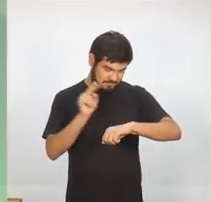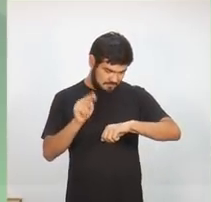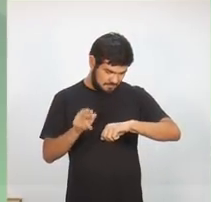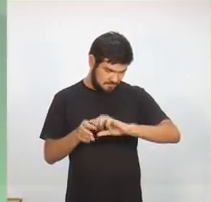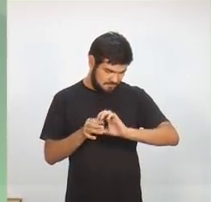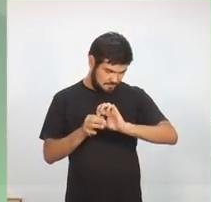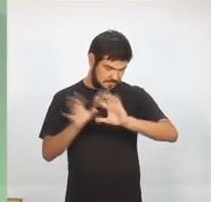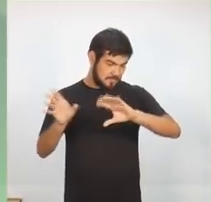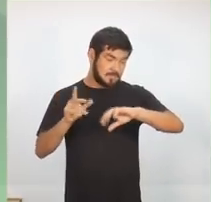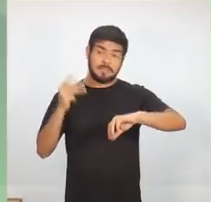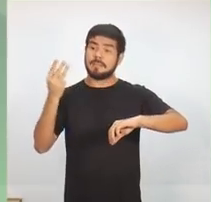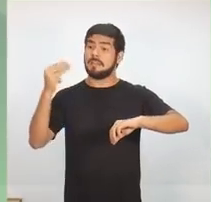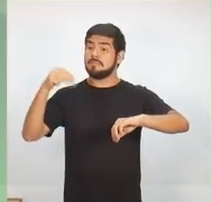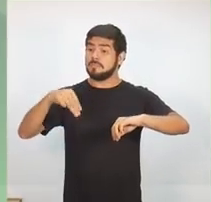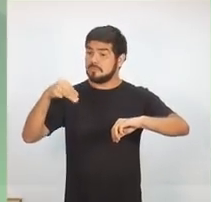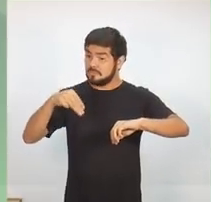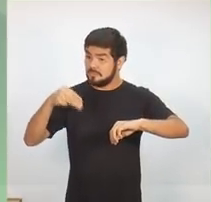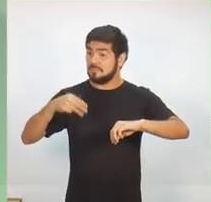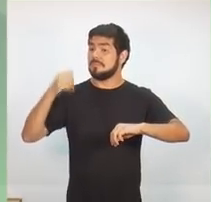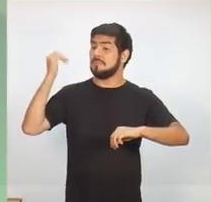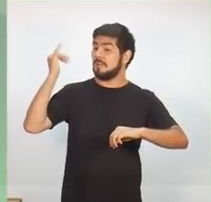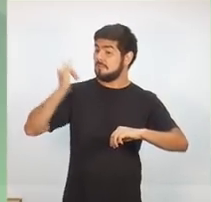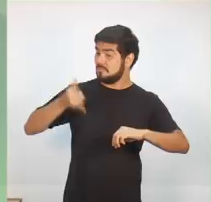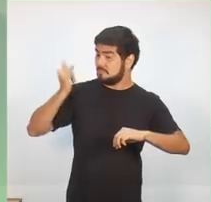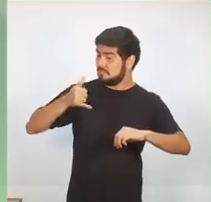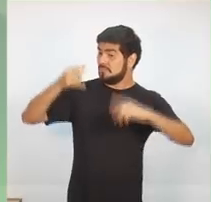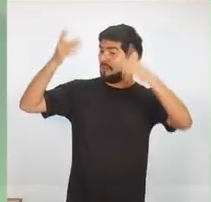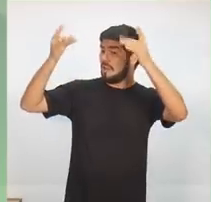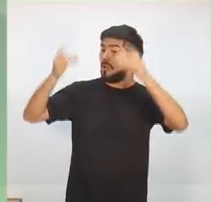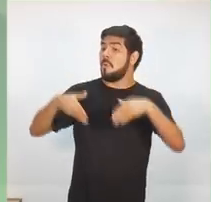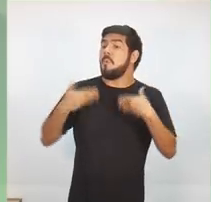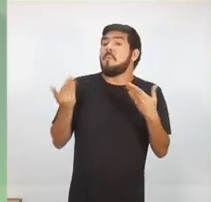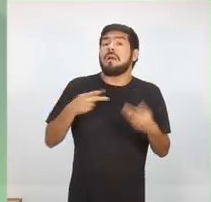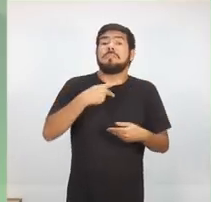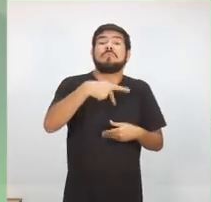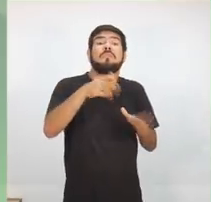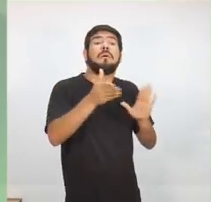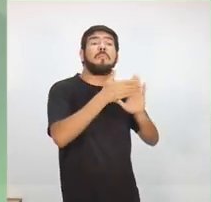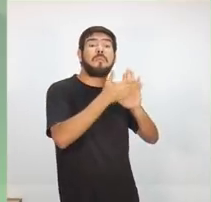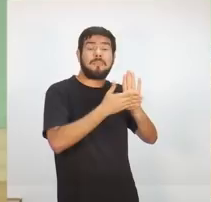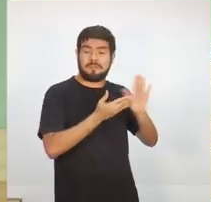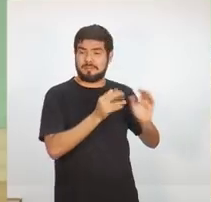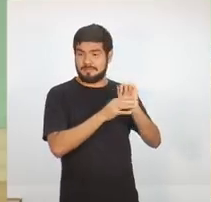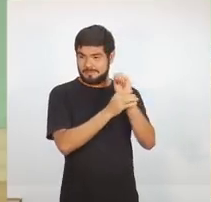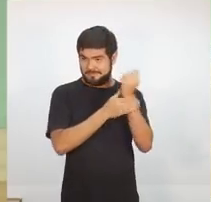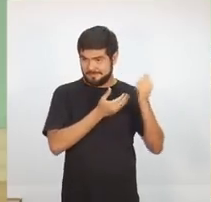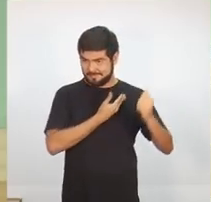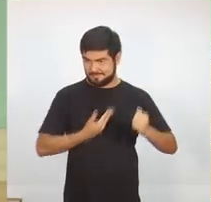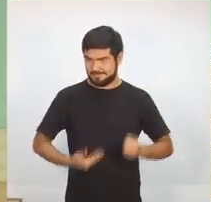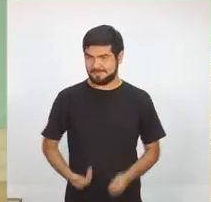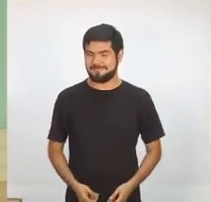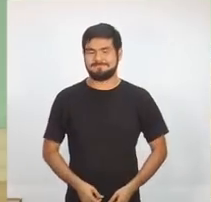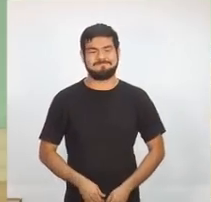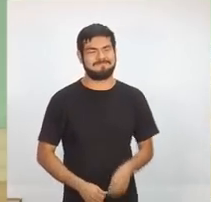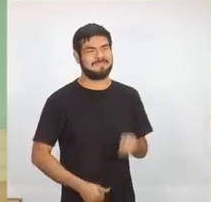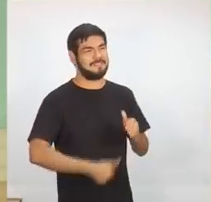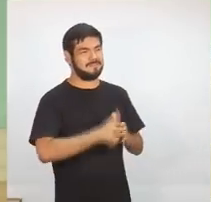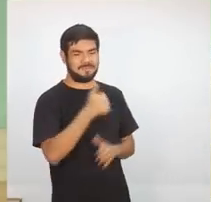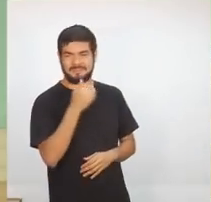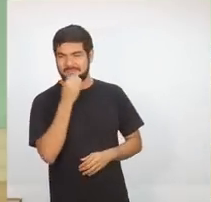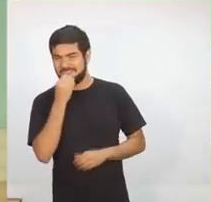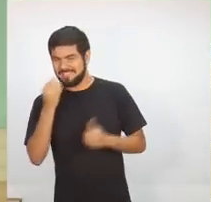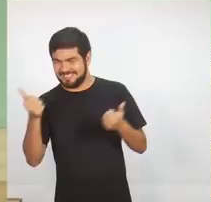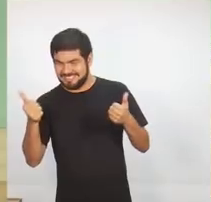Aziz, o senhor tem três minutos para responder quais são as suas propostas para a segurança pública. Primeiro, quero dar o bom dia ao